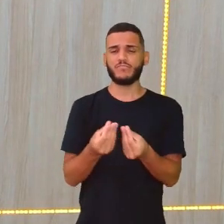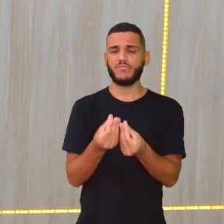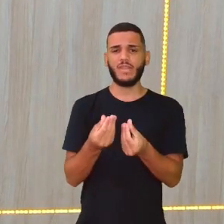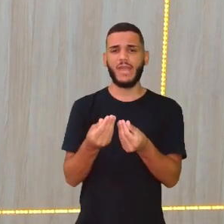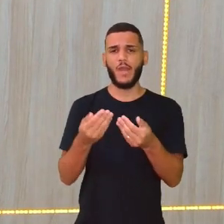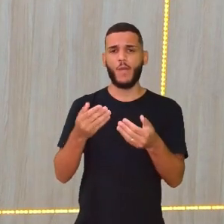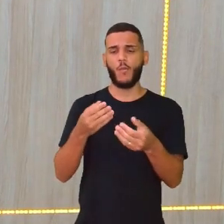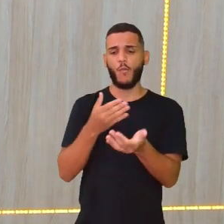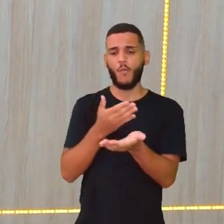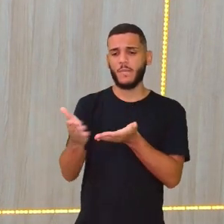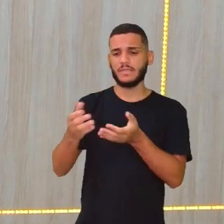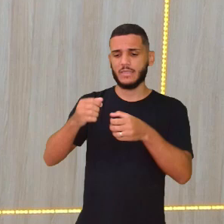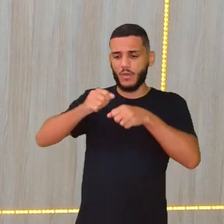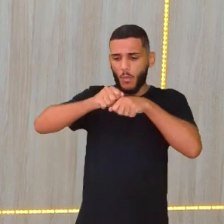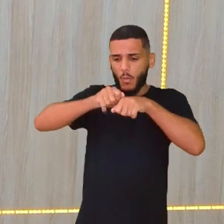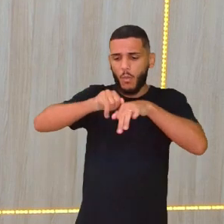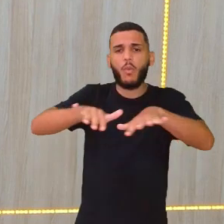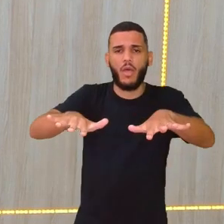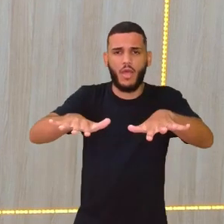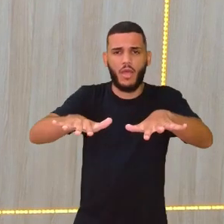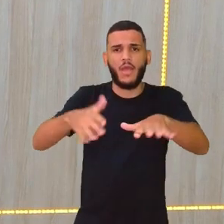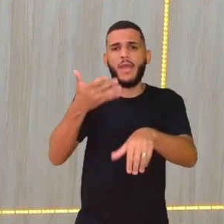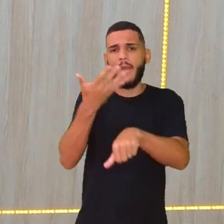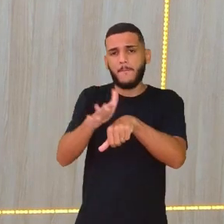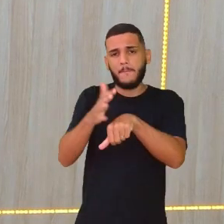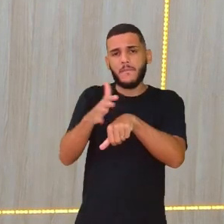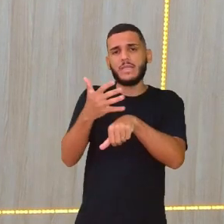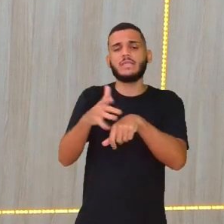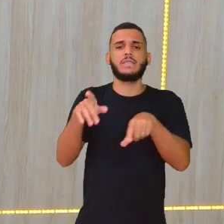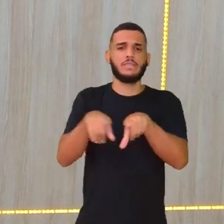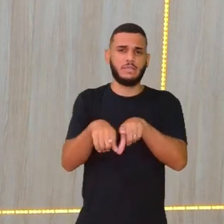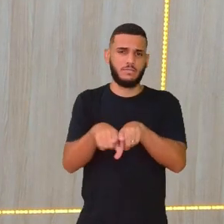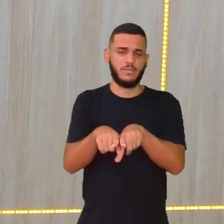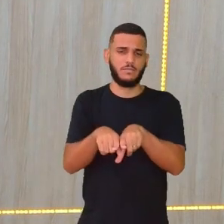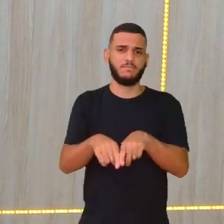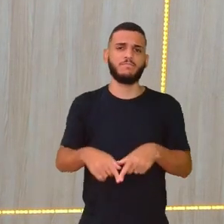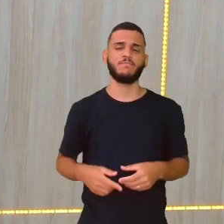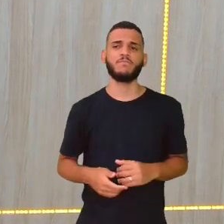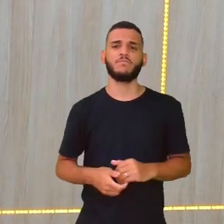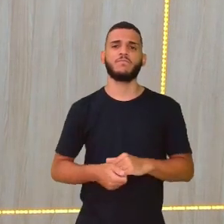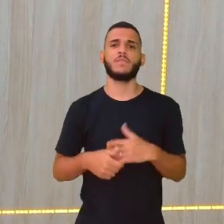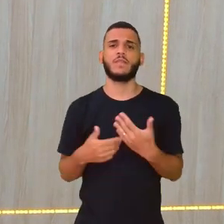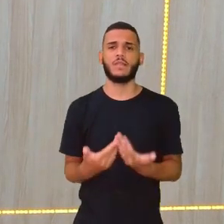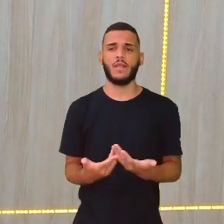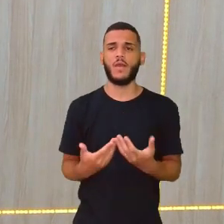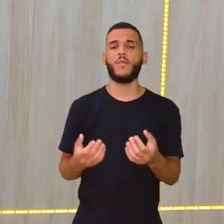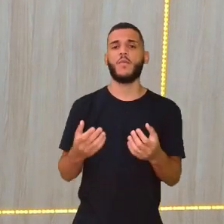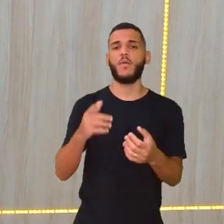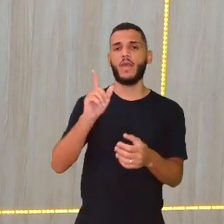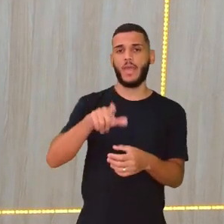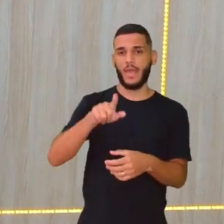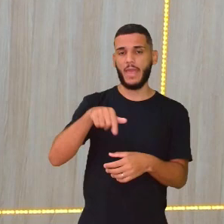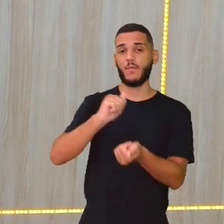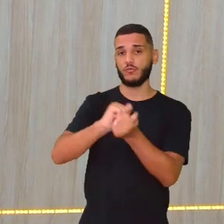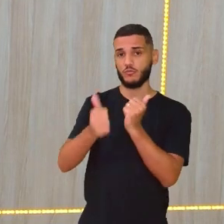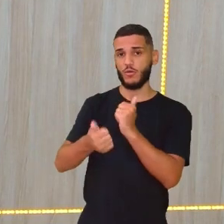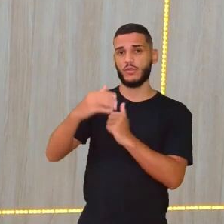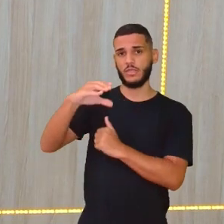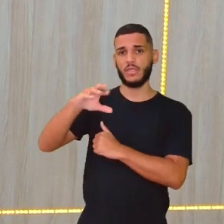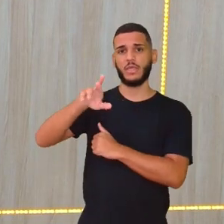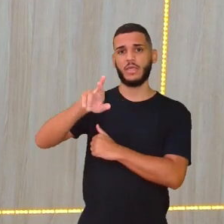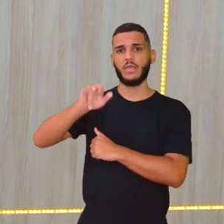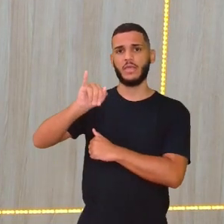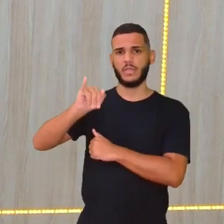pessoas começassem a conhecer e a praticar também. Então, o críquete incorporou aí uma